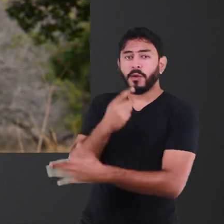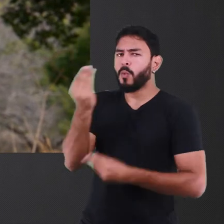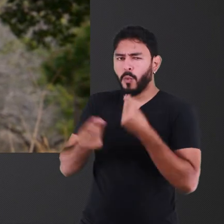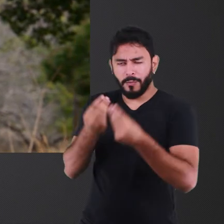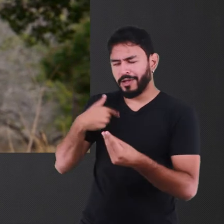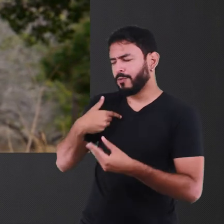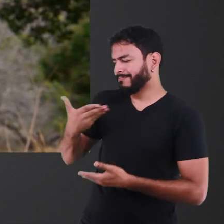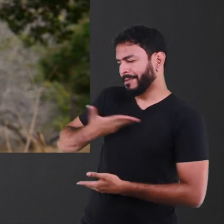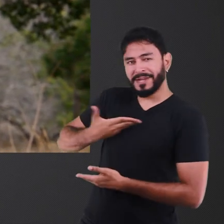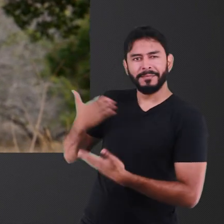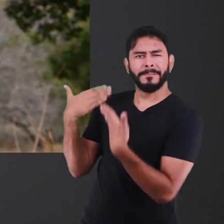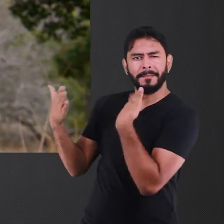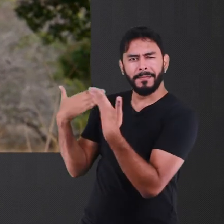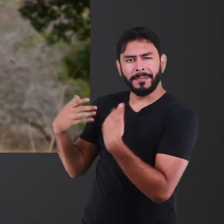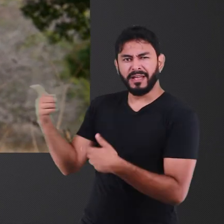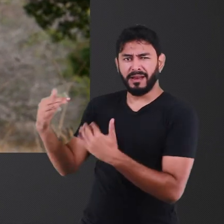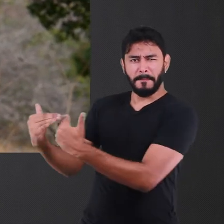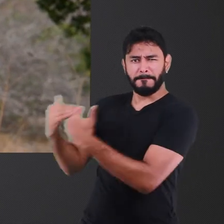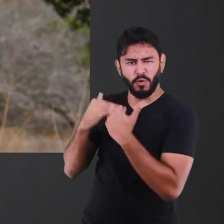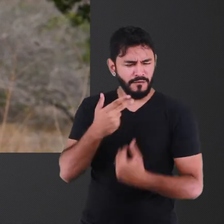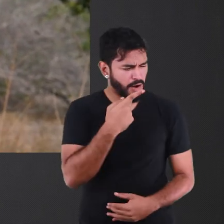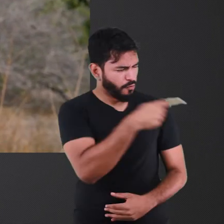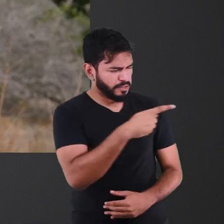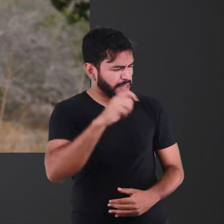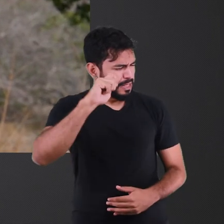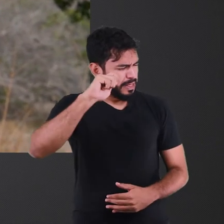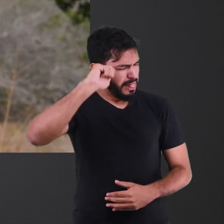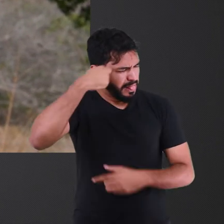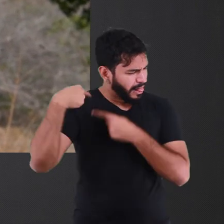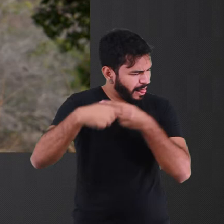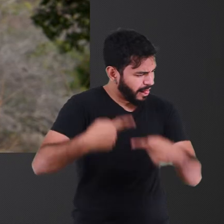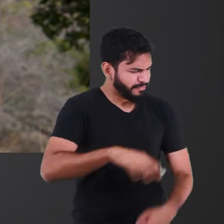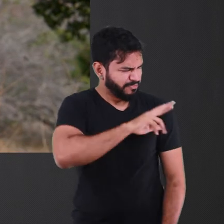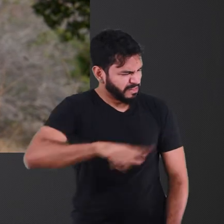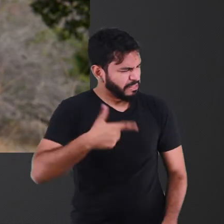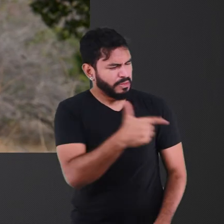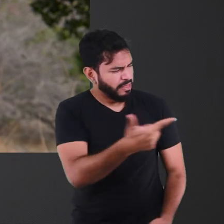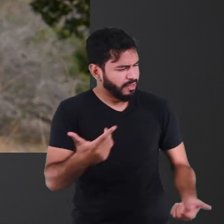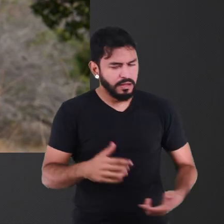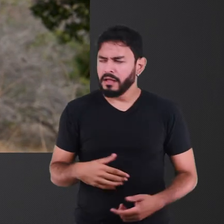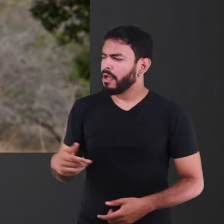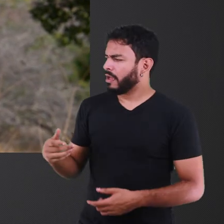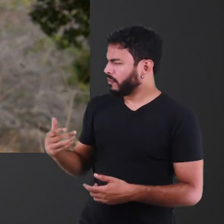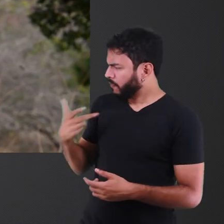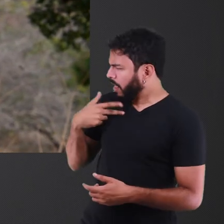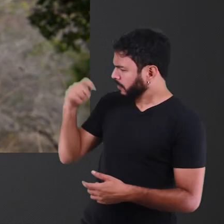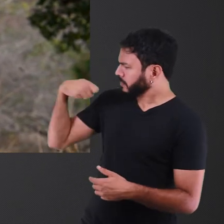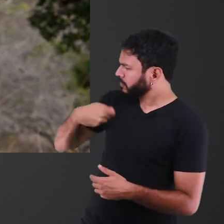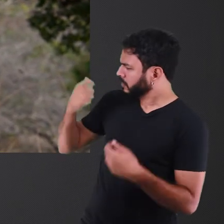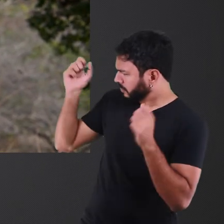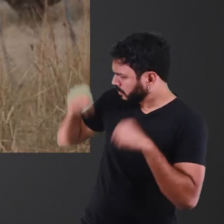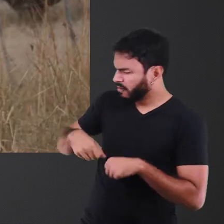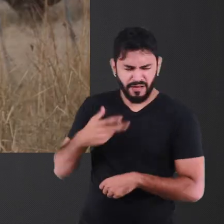minha sala, um colega meu, que daí ele disse, Você não é quilombola? Eu eu sou quilombola. Ele perguntou para mim, você é escrava? Eu disse, não, eu não